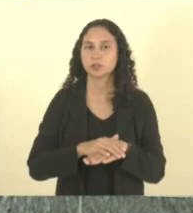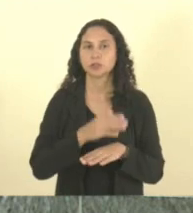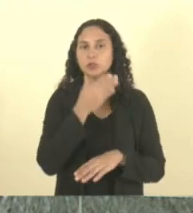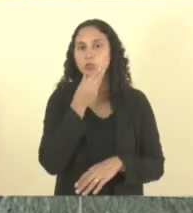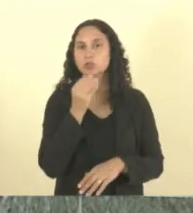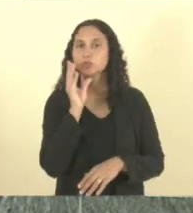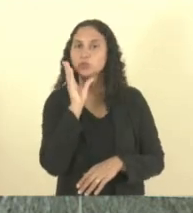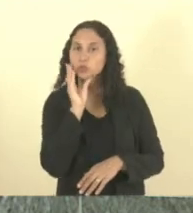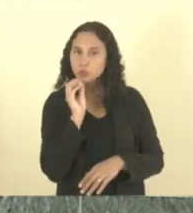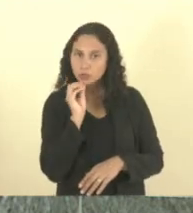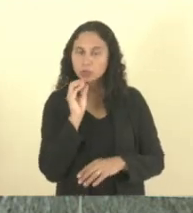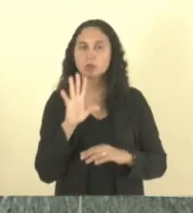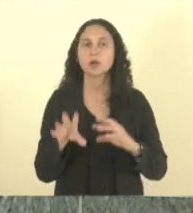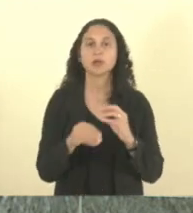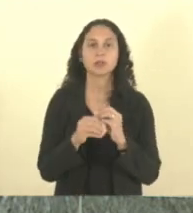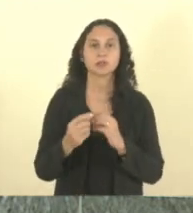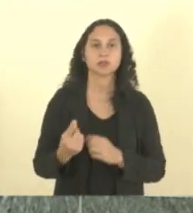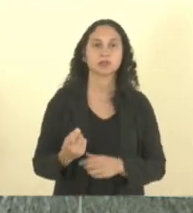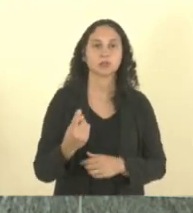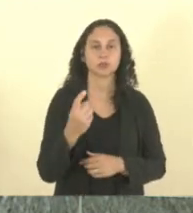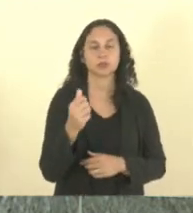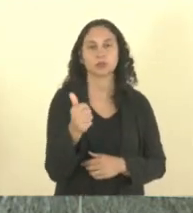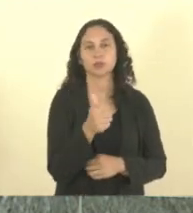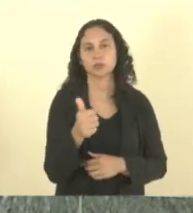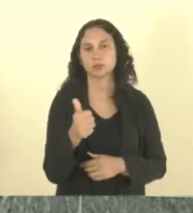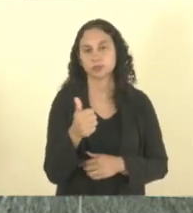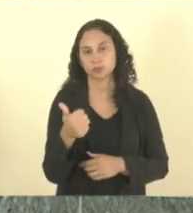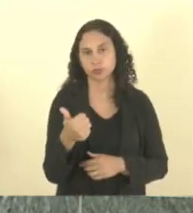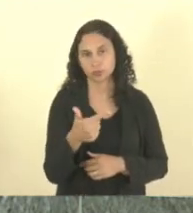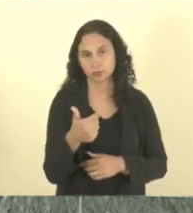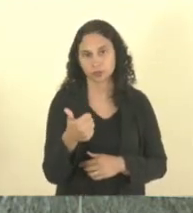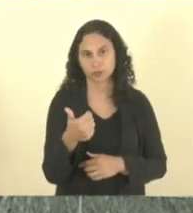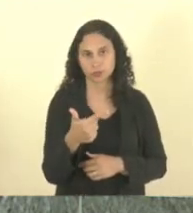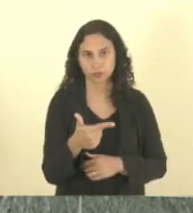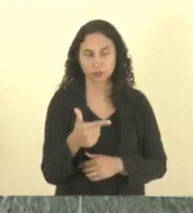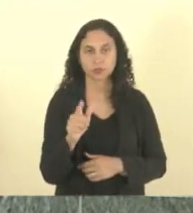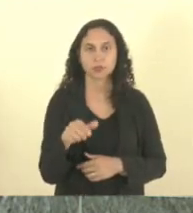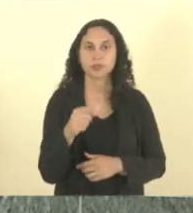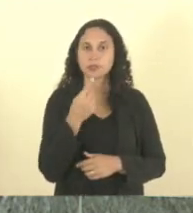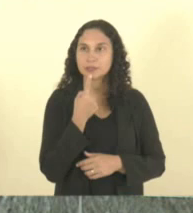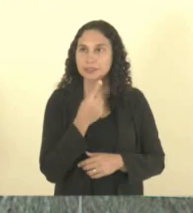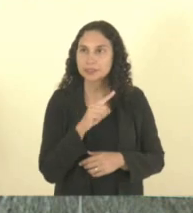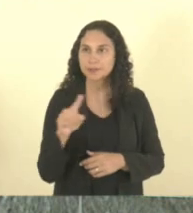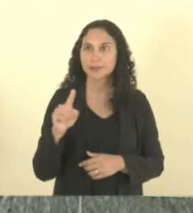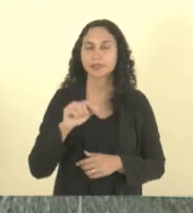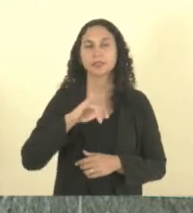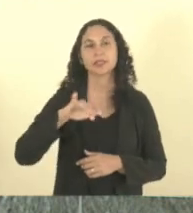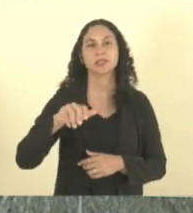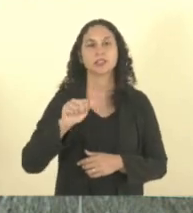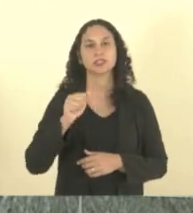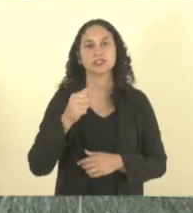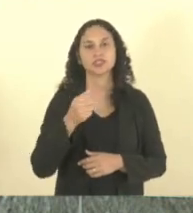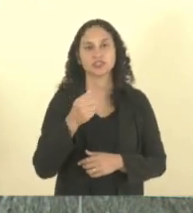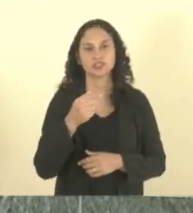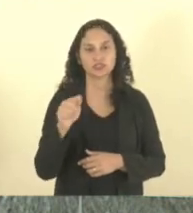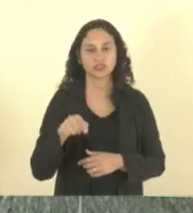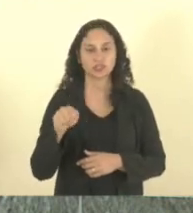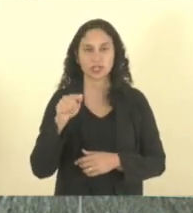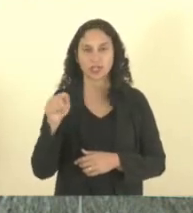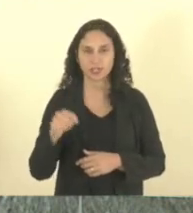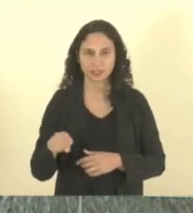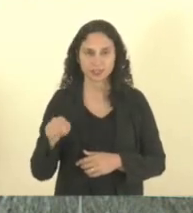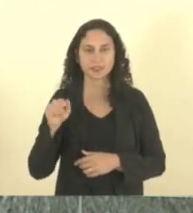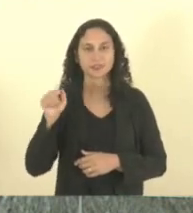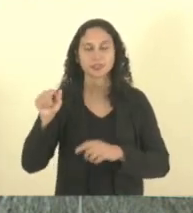à Lei 11.212, instituindo o Semana do Jazz, Festival Internacional de Jazz e Bossa de